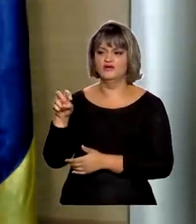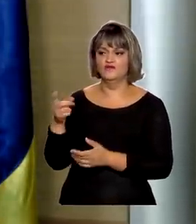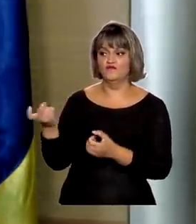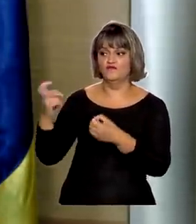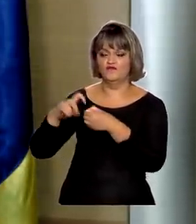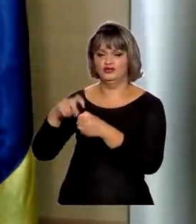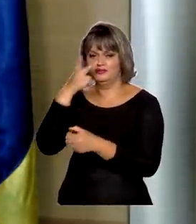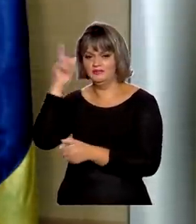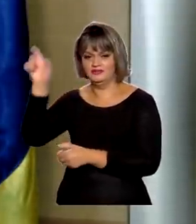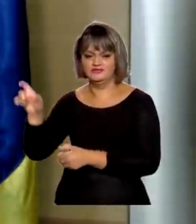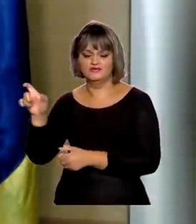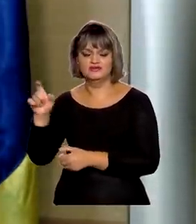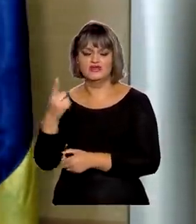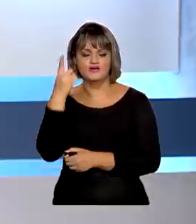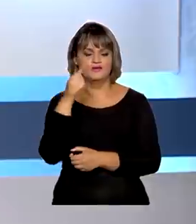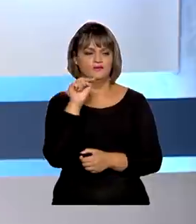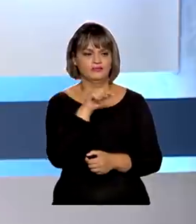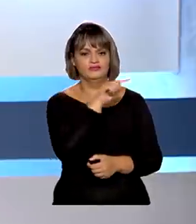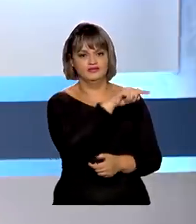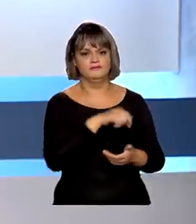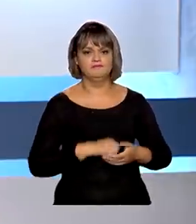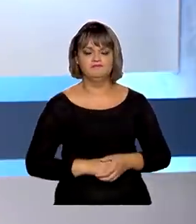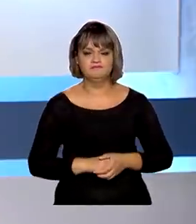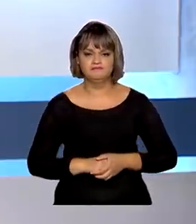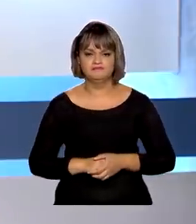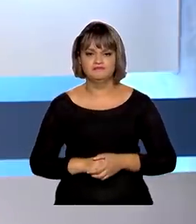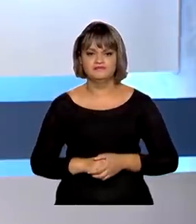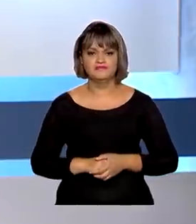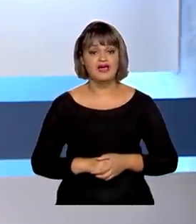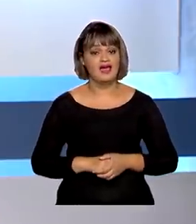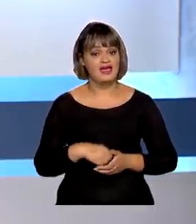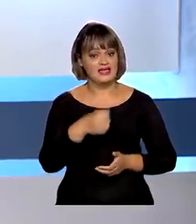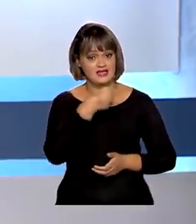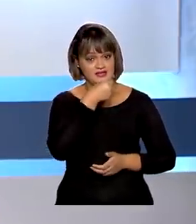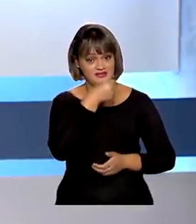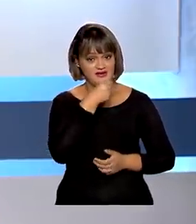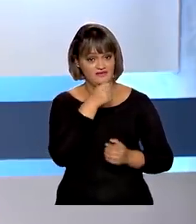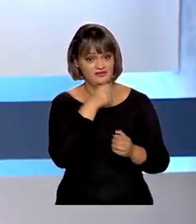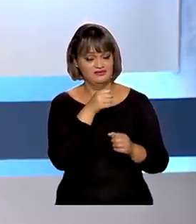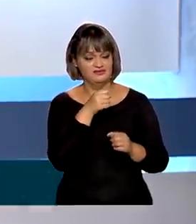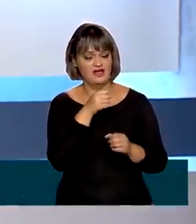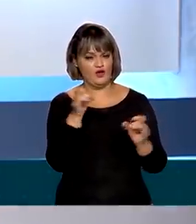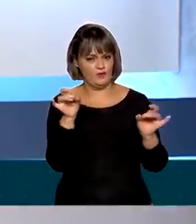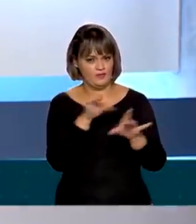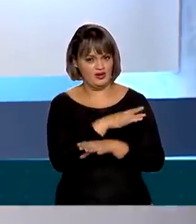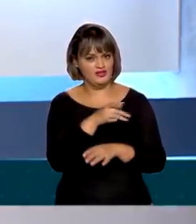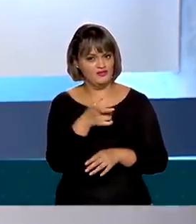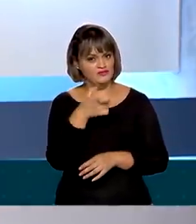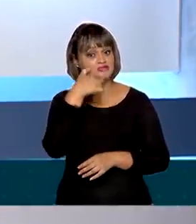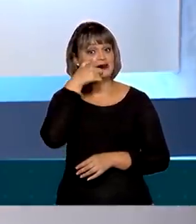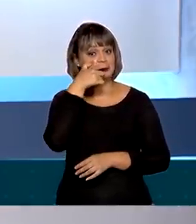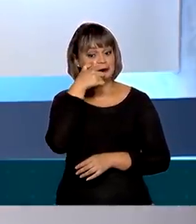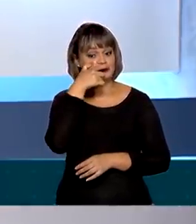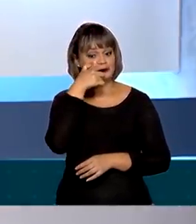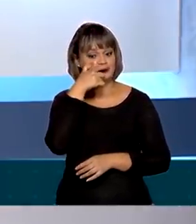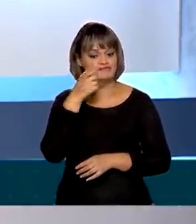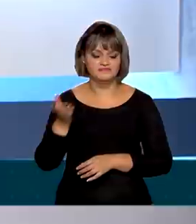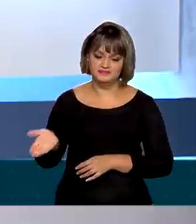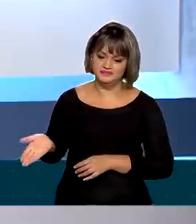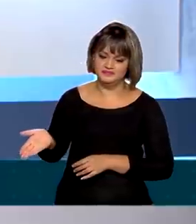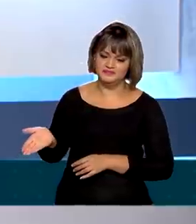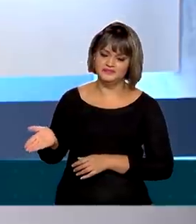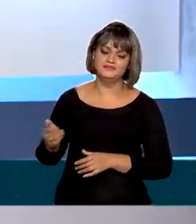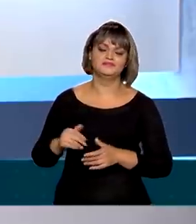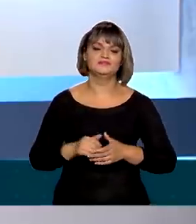e apenas um terço para o agente operador. Essa entrevista completa do ministro do Desenvolvimento Regional, você